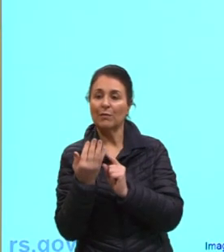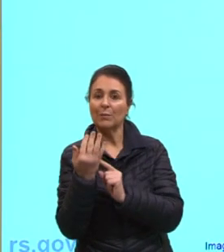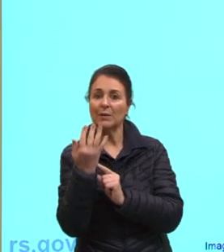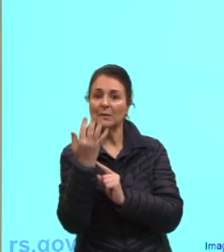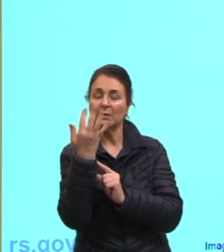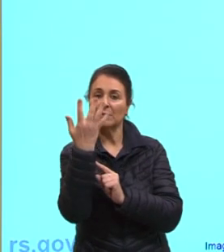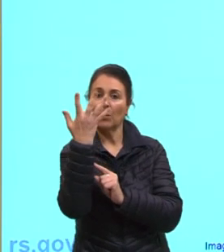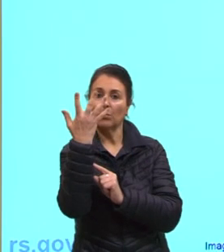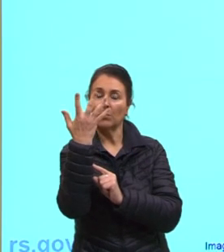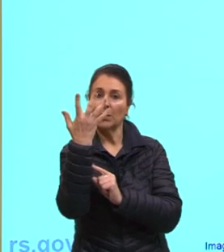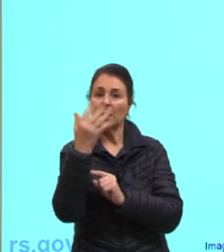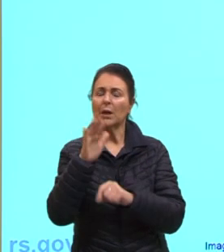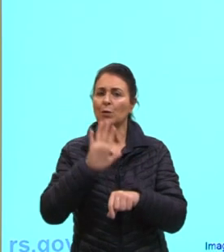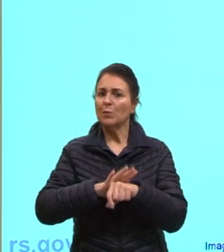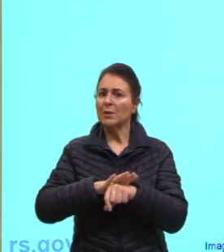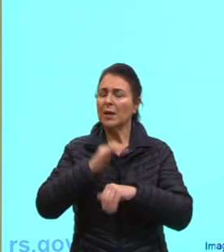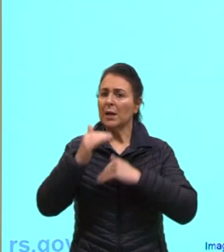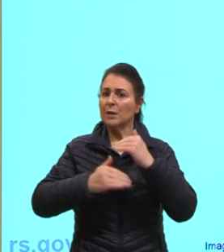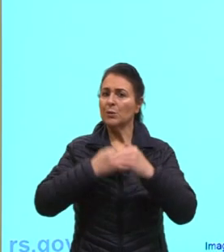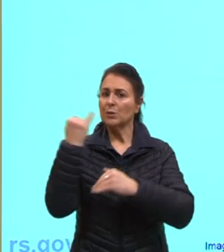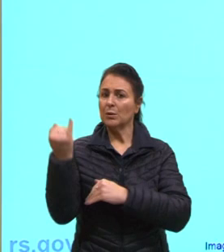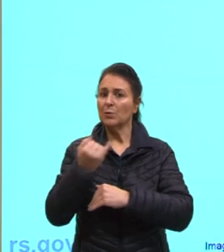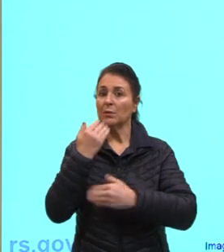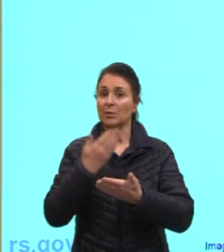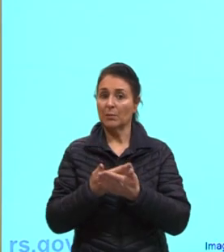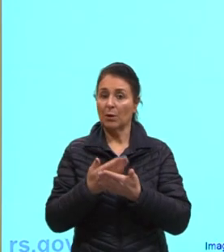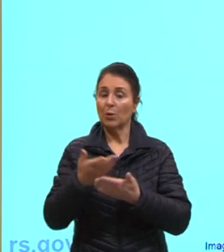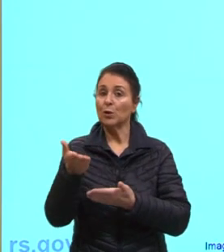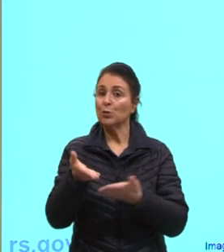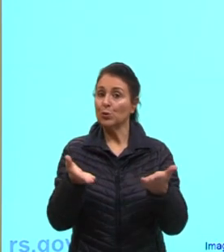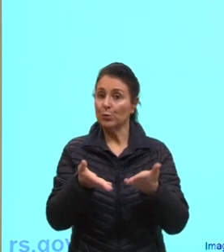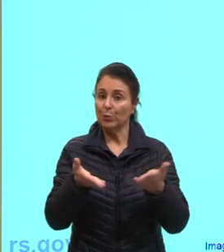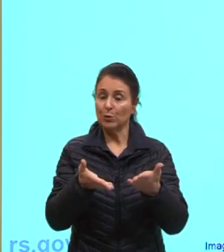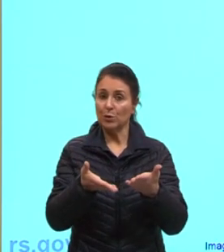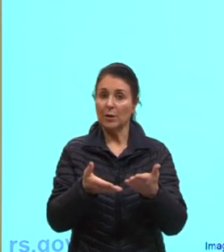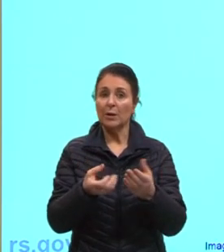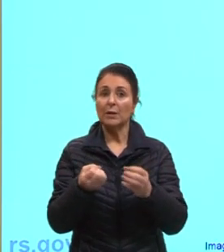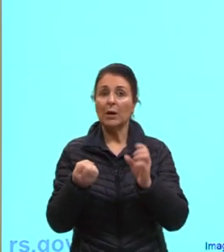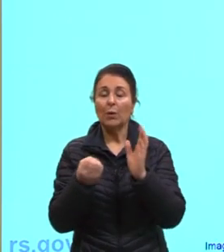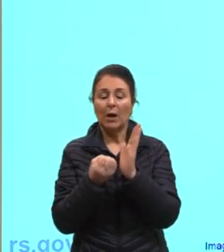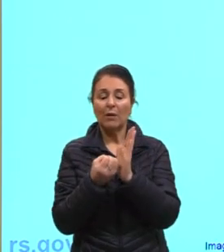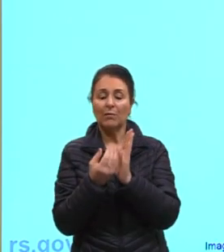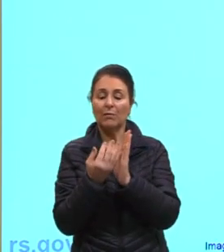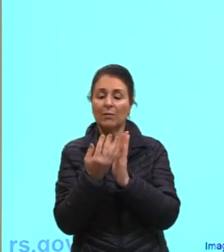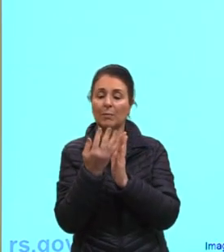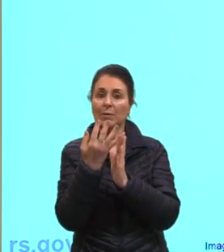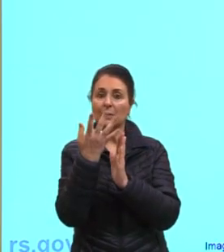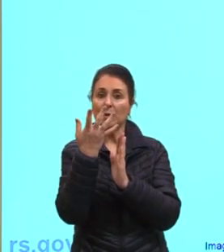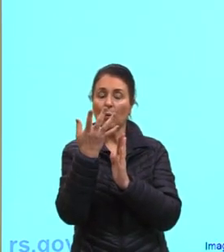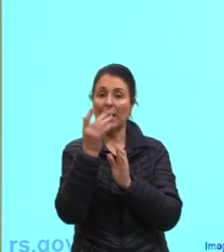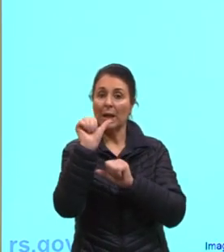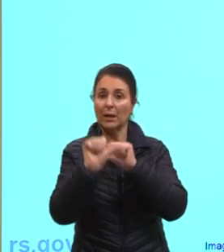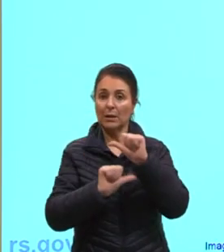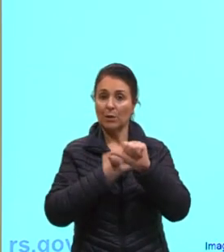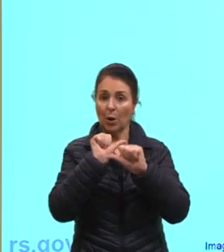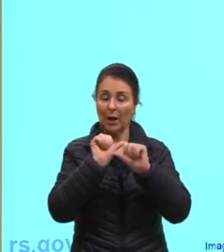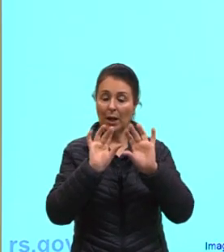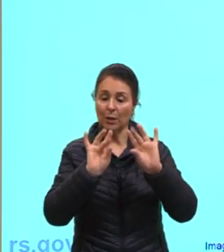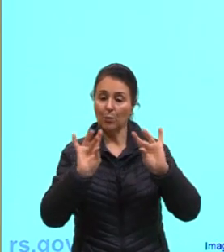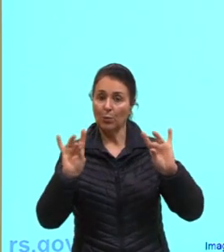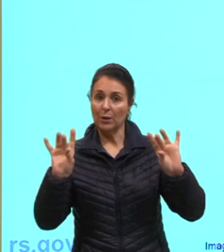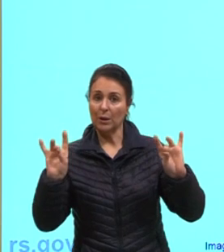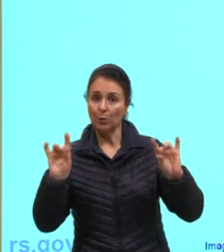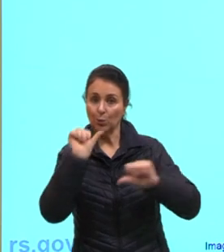processos mais importantes, tá? Para a nossa aula de hoje. Então, a vaporização é a passagem do líquido para o